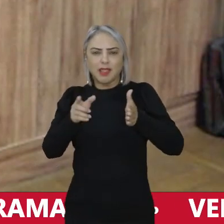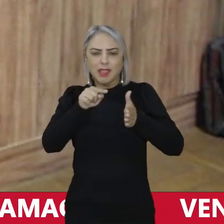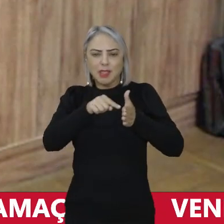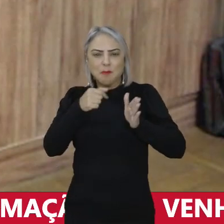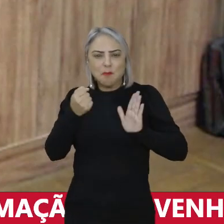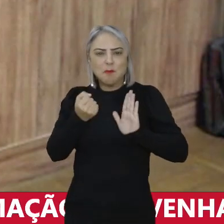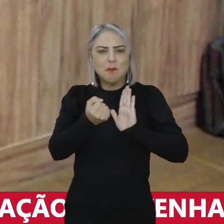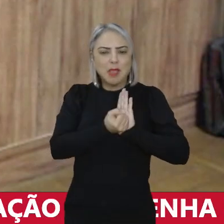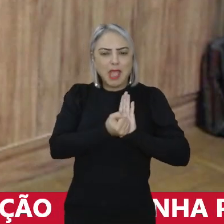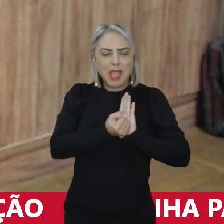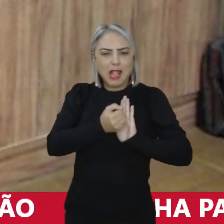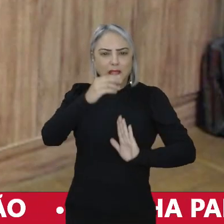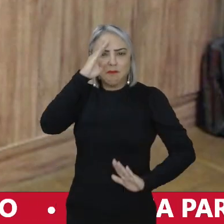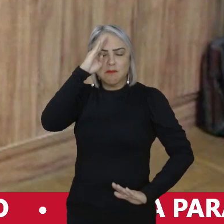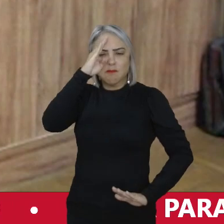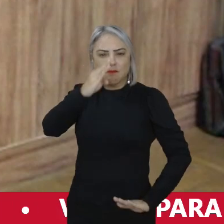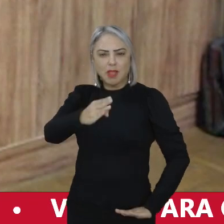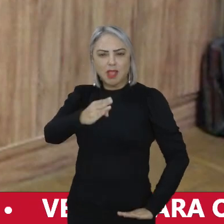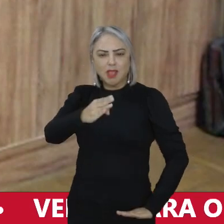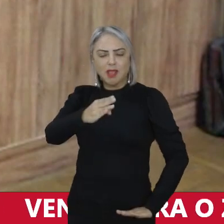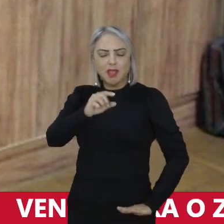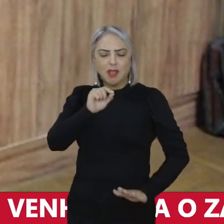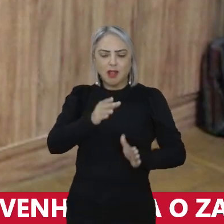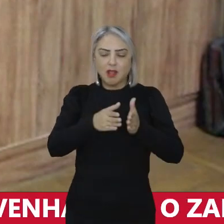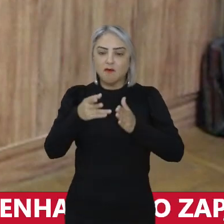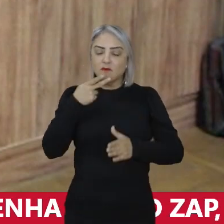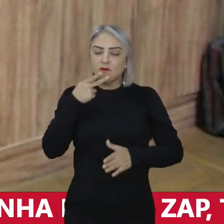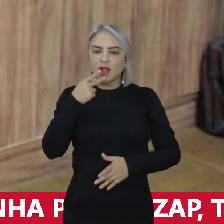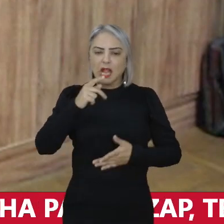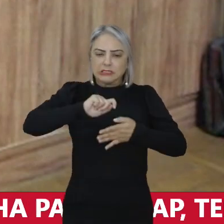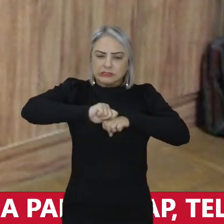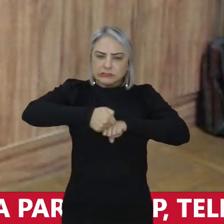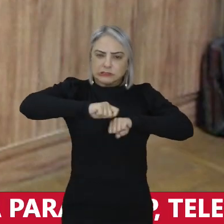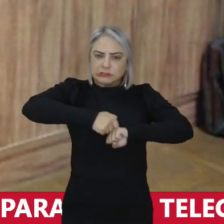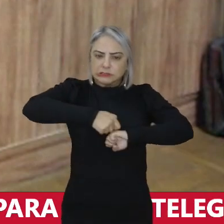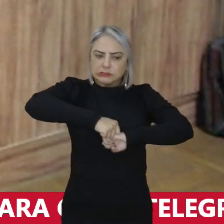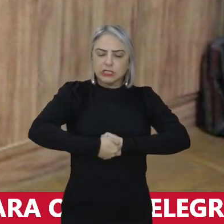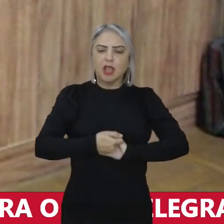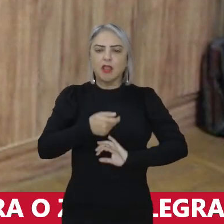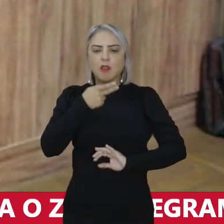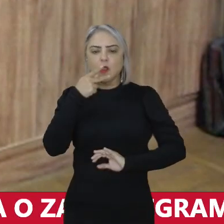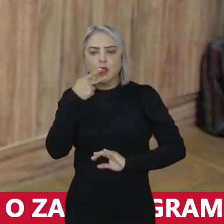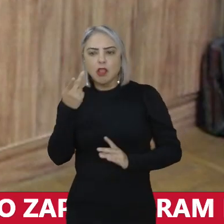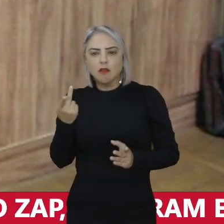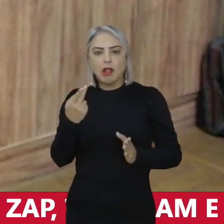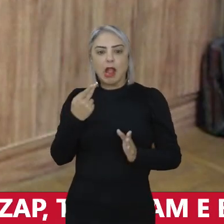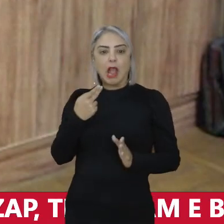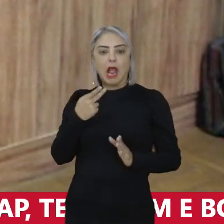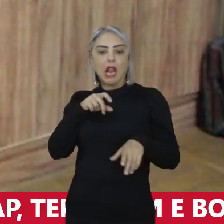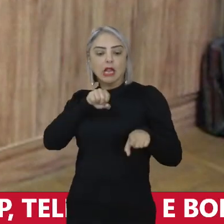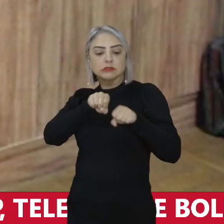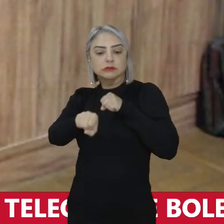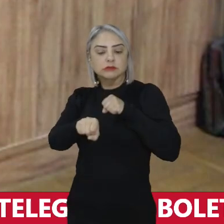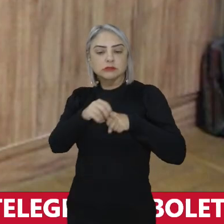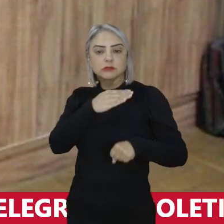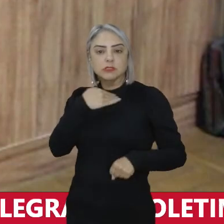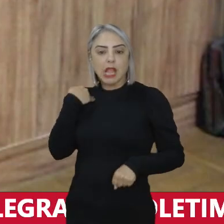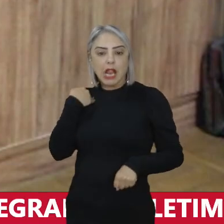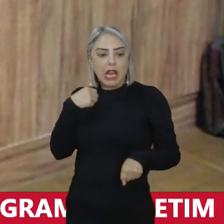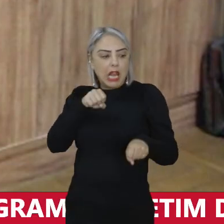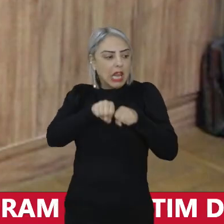da ditadura militar, onde falam de tortura, falam de homicídios, falam de